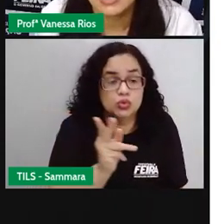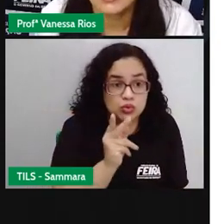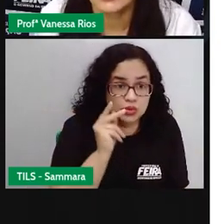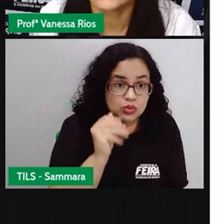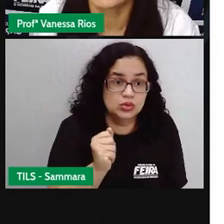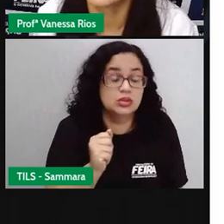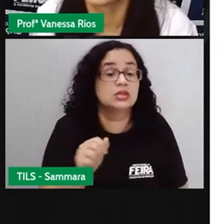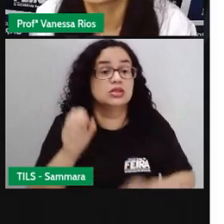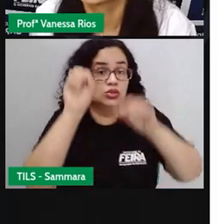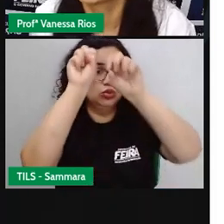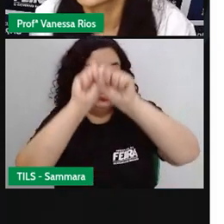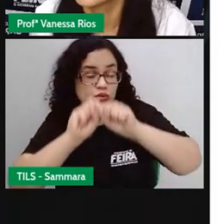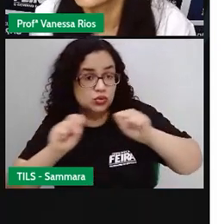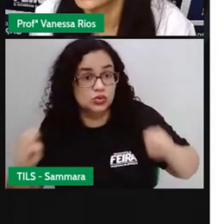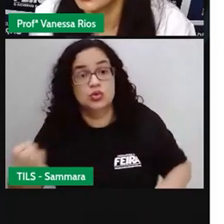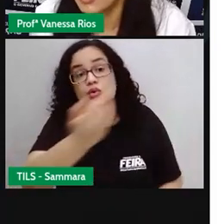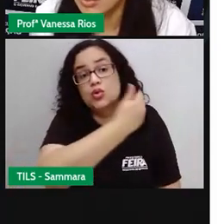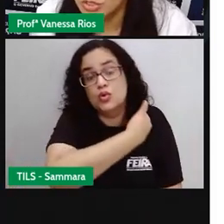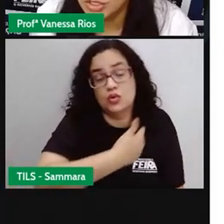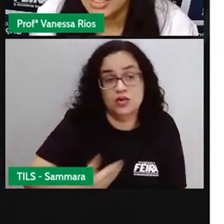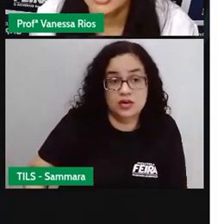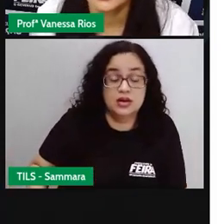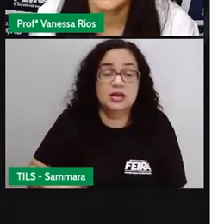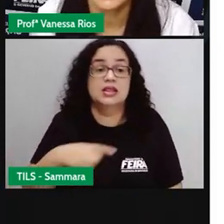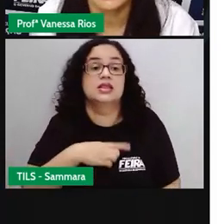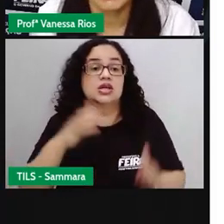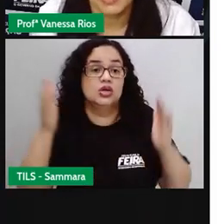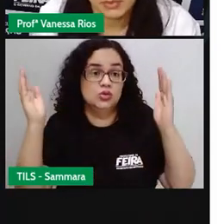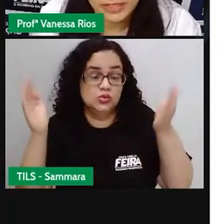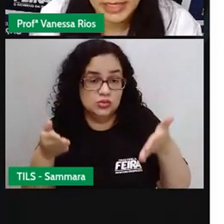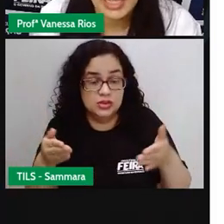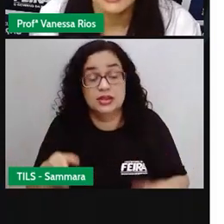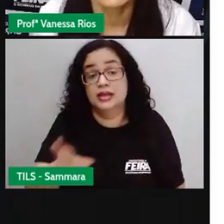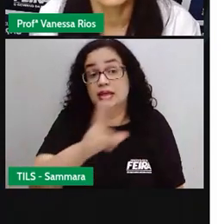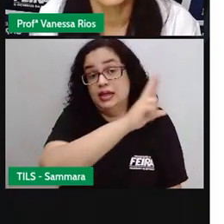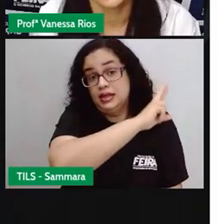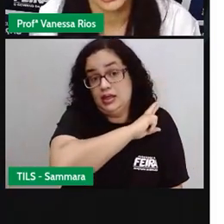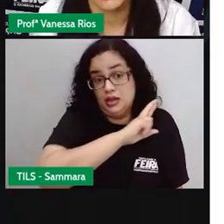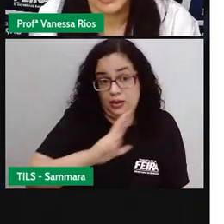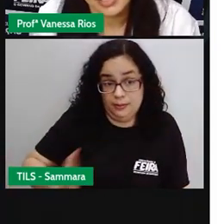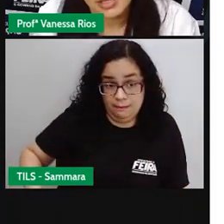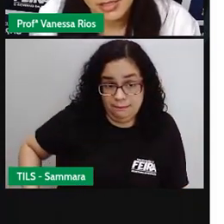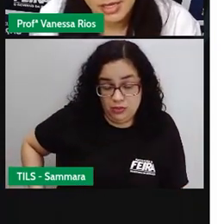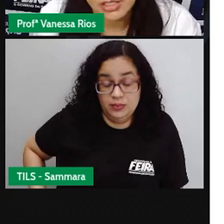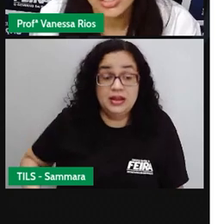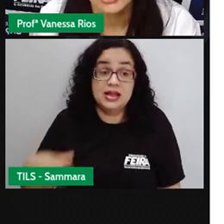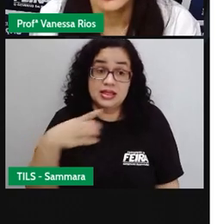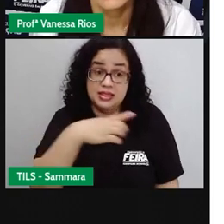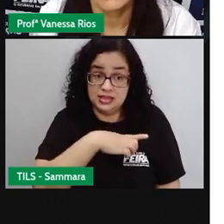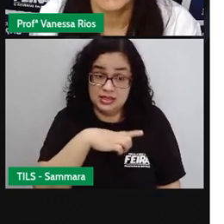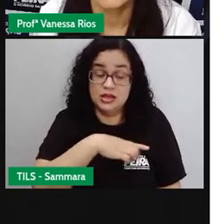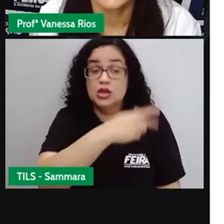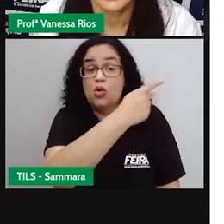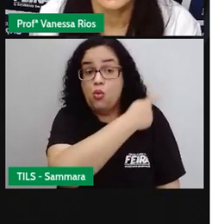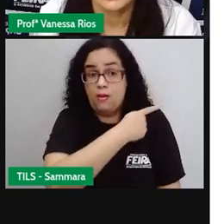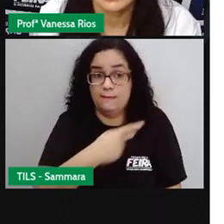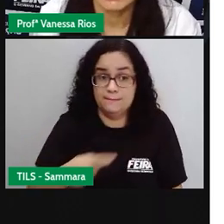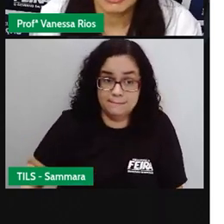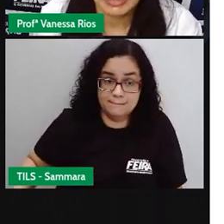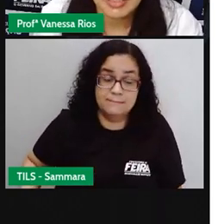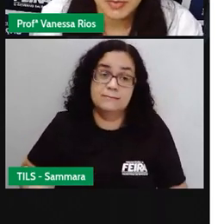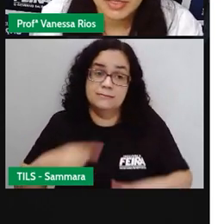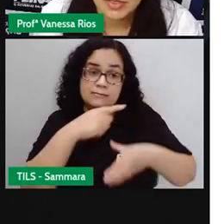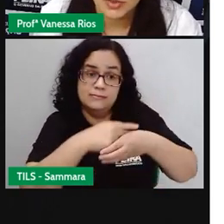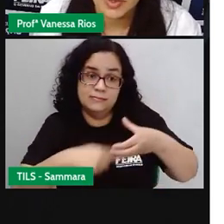chegasse no sistema de governo que a gente tem hoje, que é a república, que existe aí um presidente, o qual é